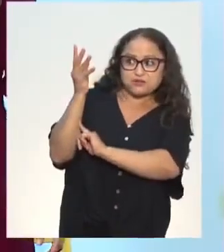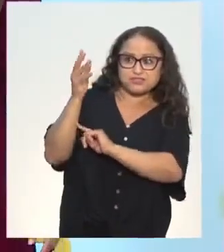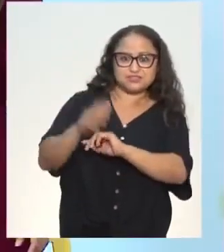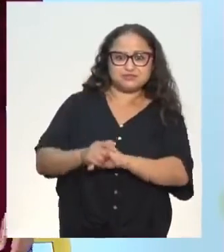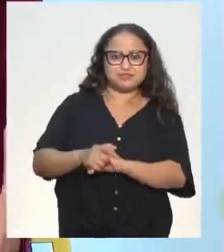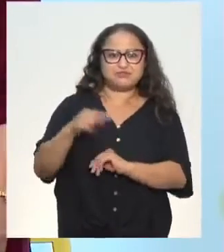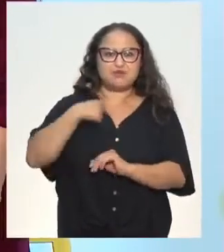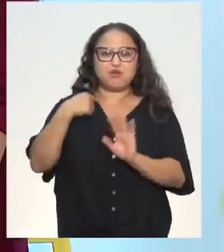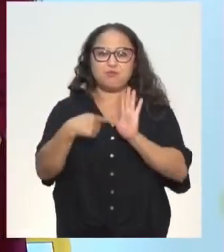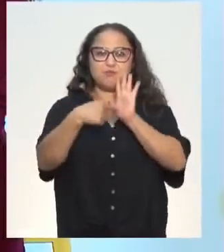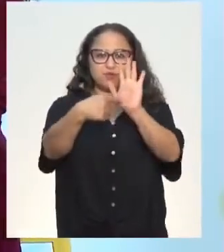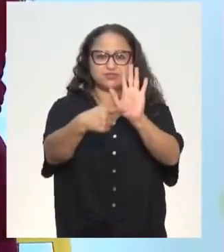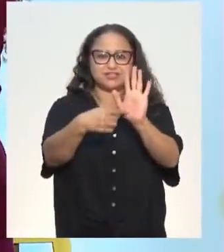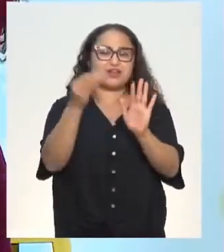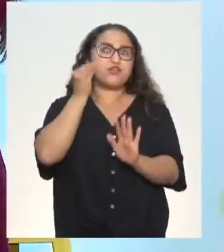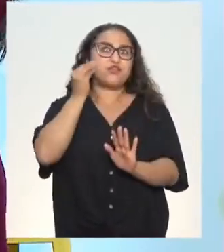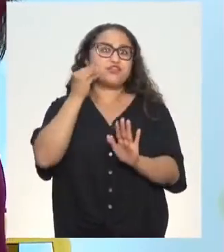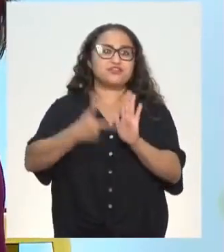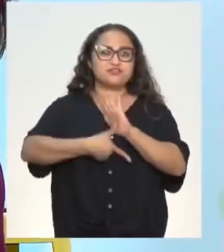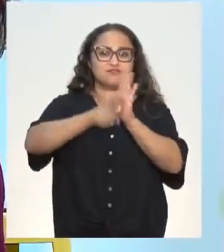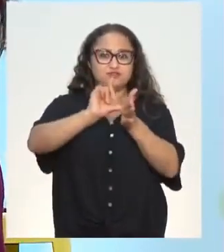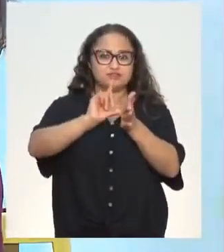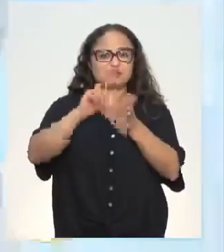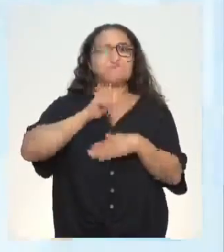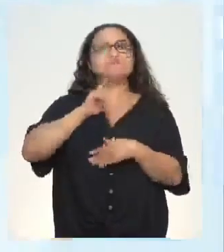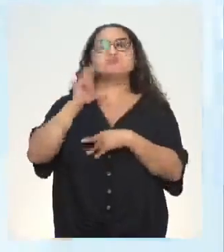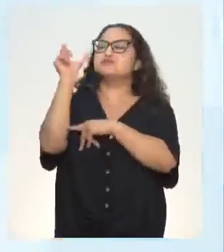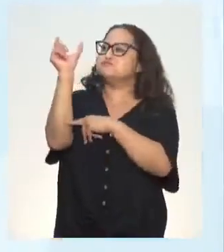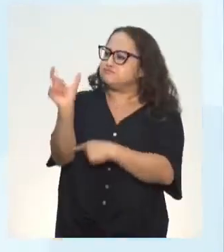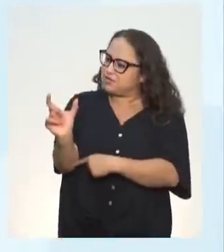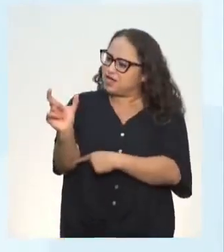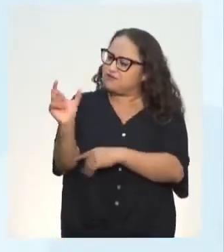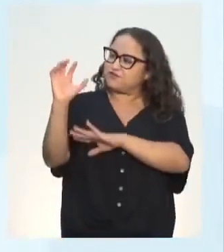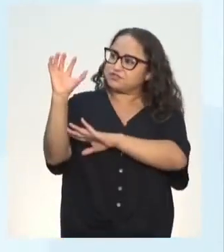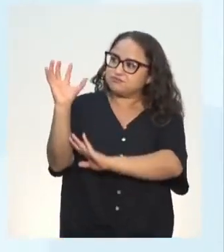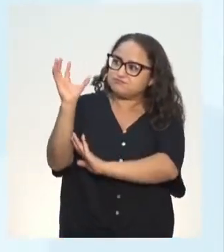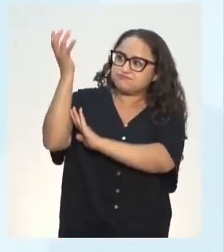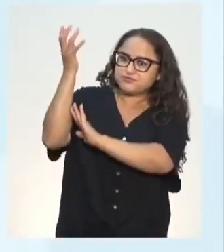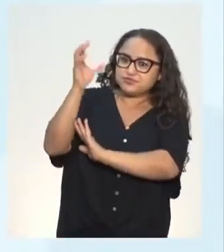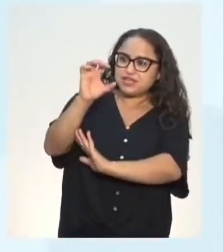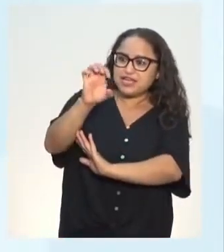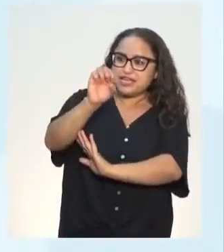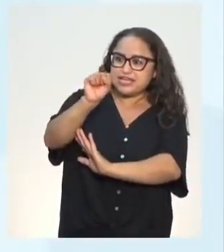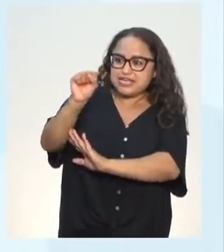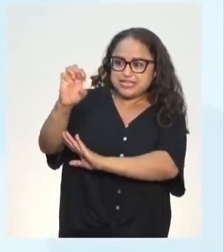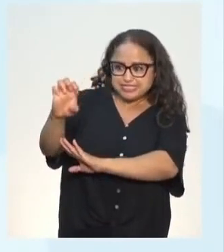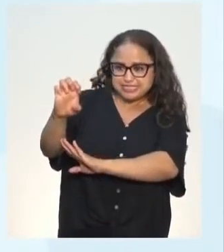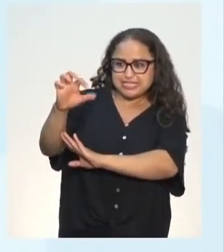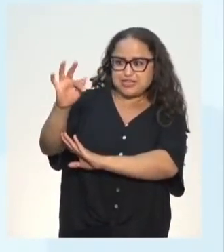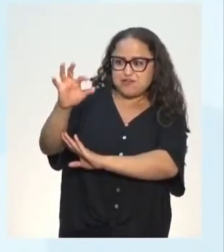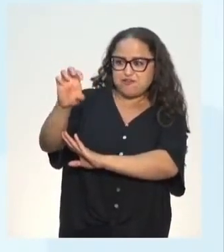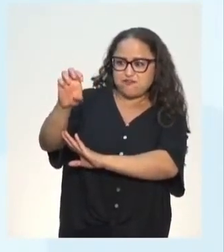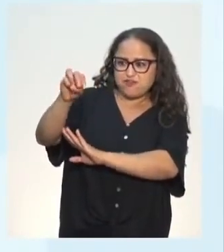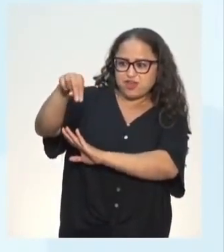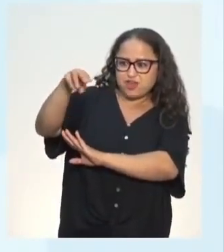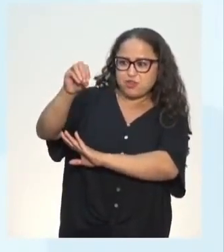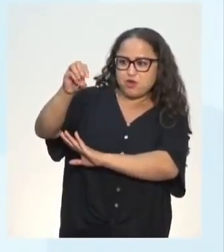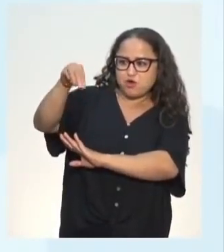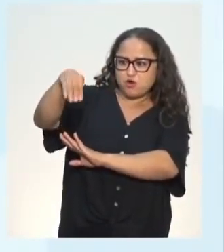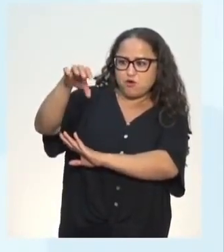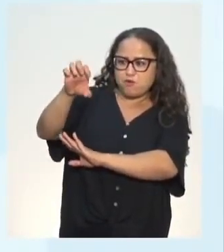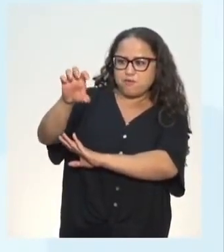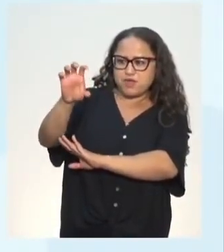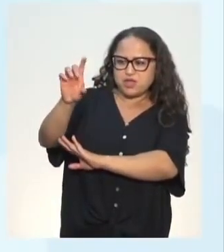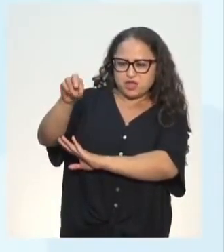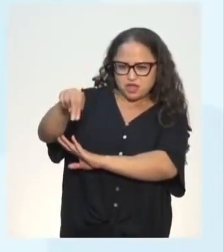eu estou tentando voltar para ver se eu acho, né? Então tem esse fenômeno, como vocês viram aí, grifado. O Enzo fala fenômenos